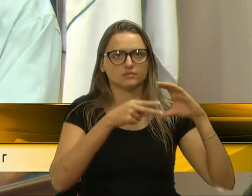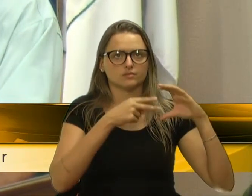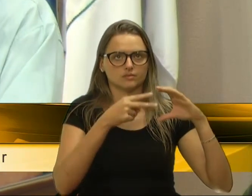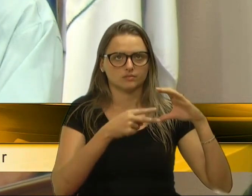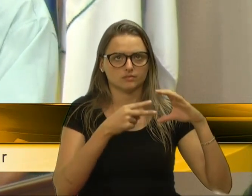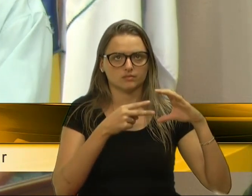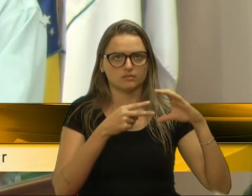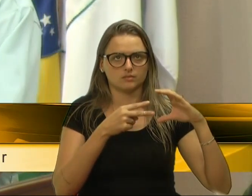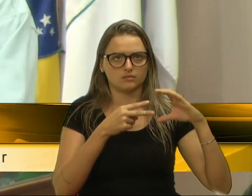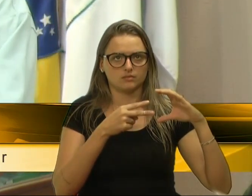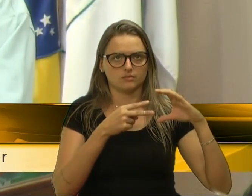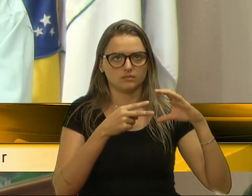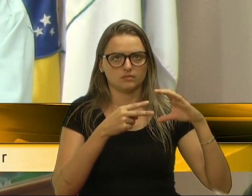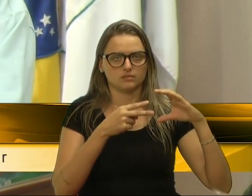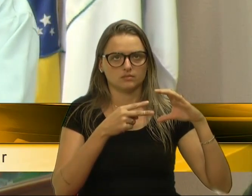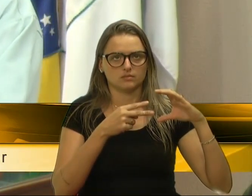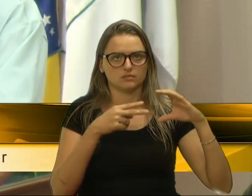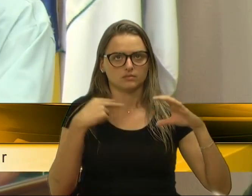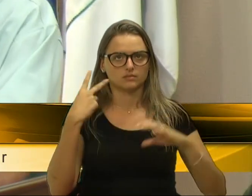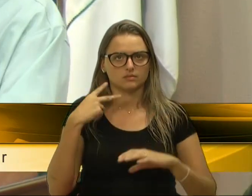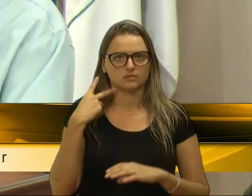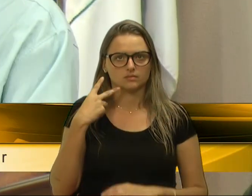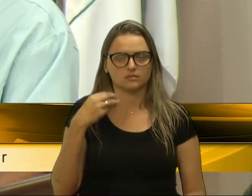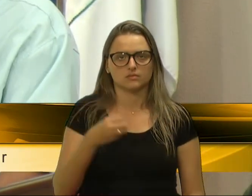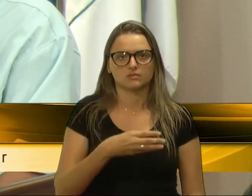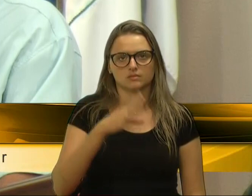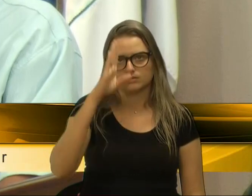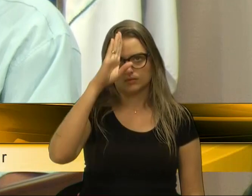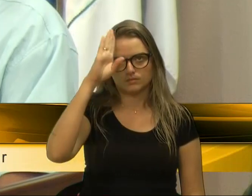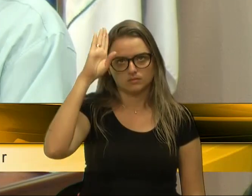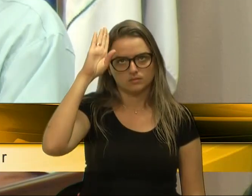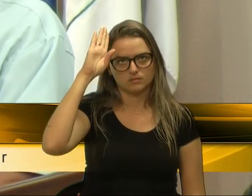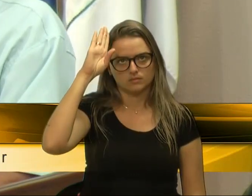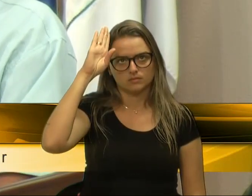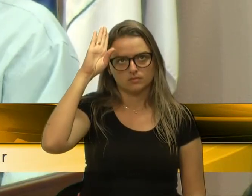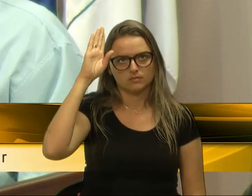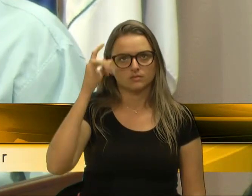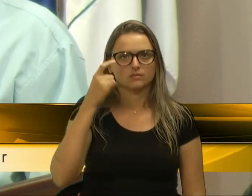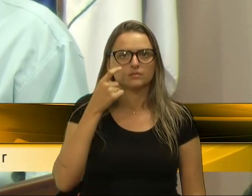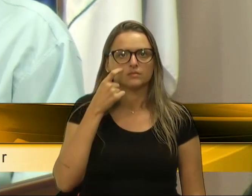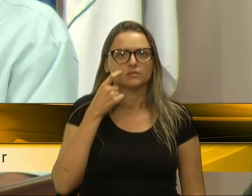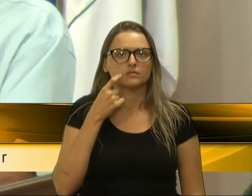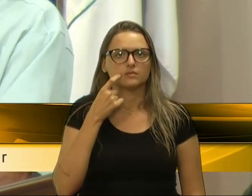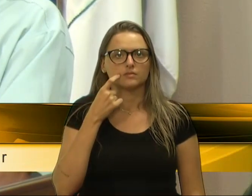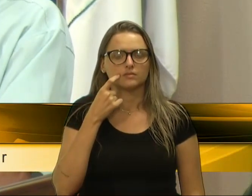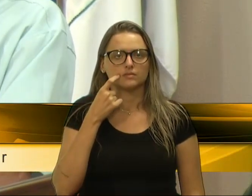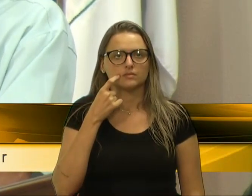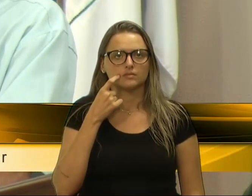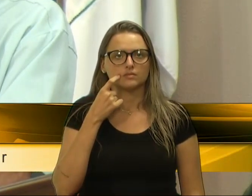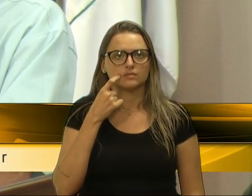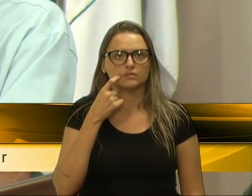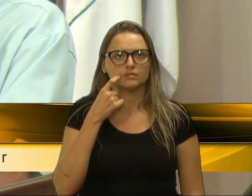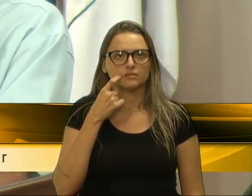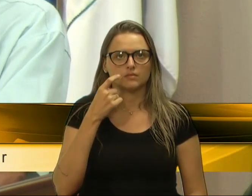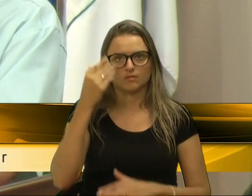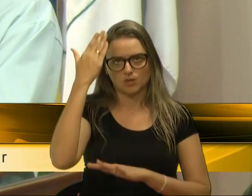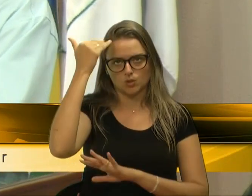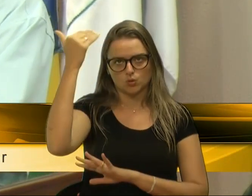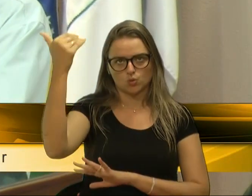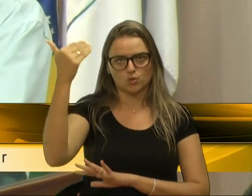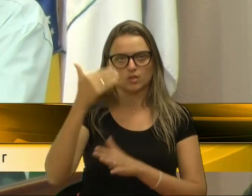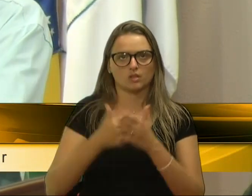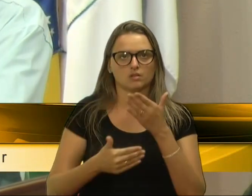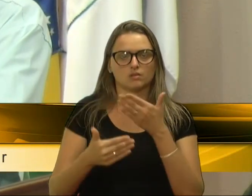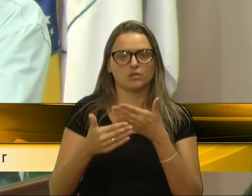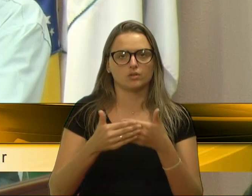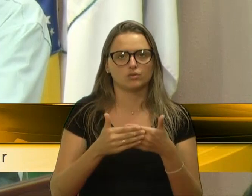e os vereadores novos, o Bressan, Petrine, e sucesso a vocês todos aí.